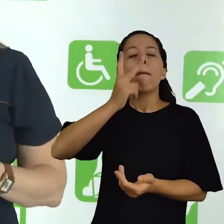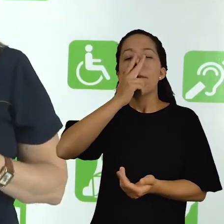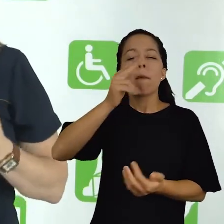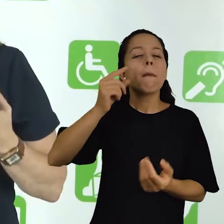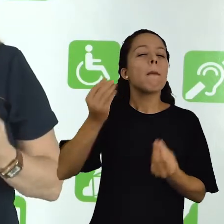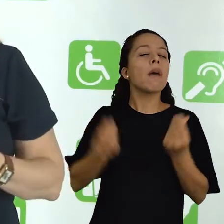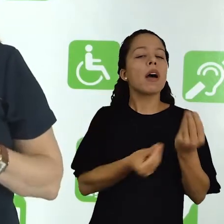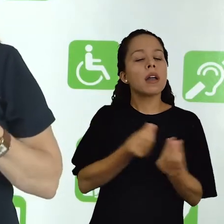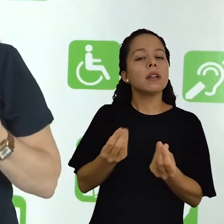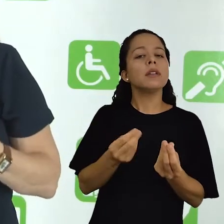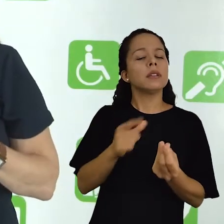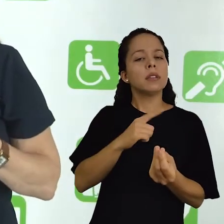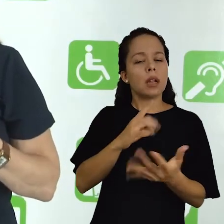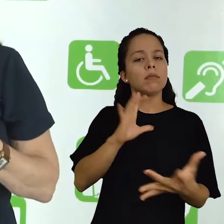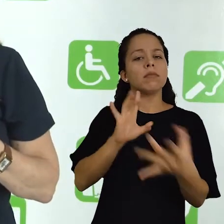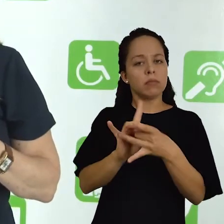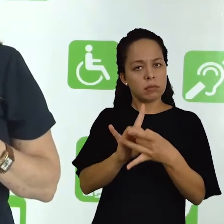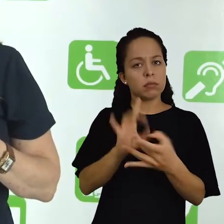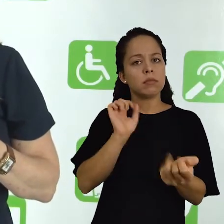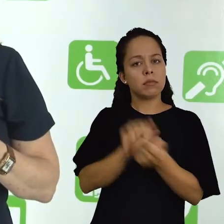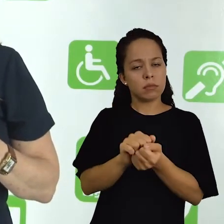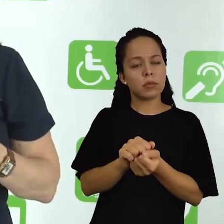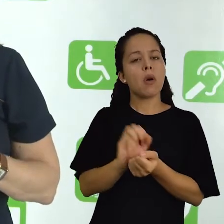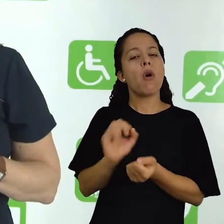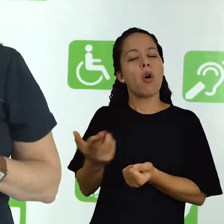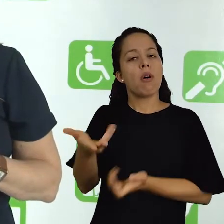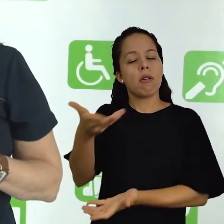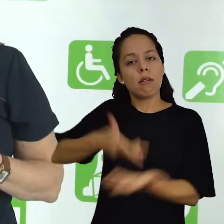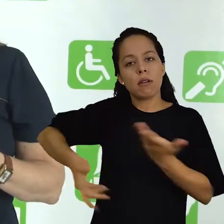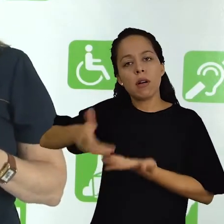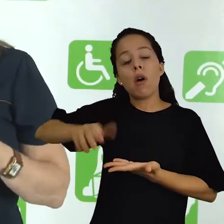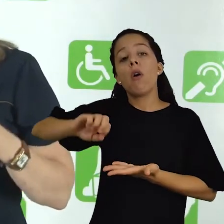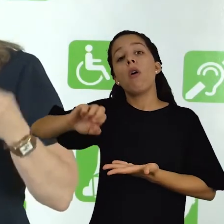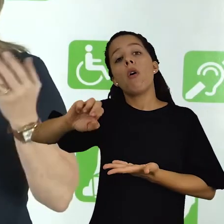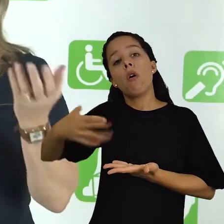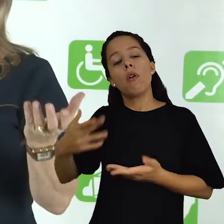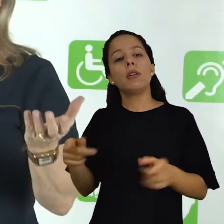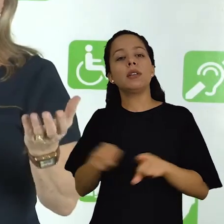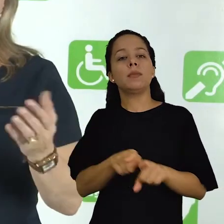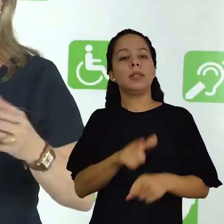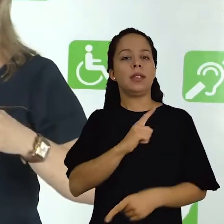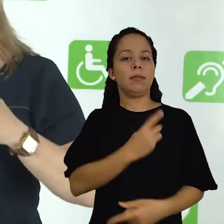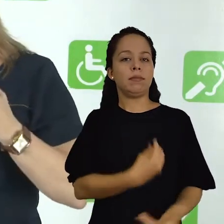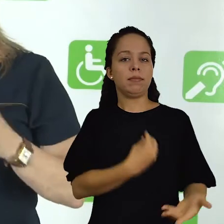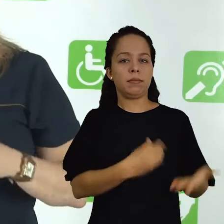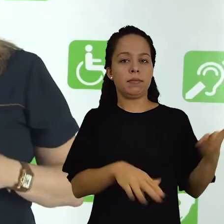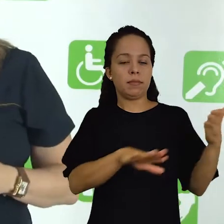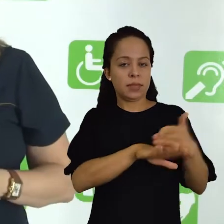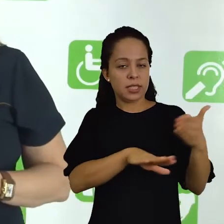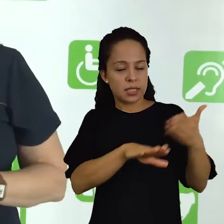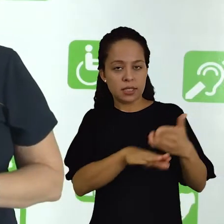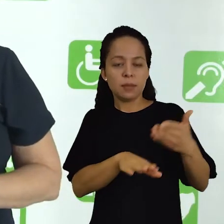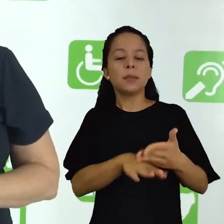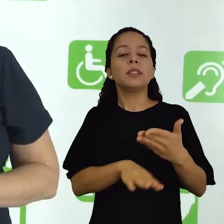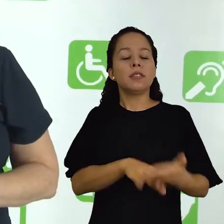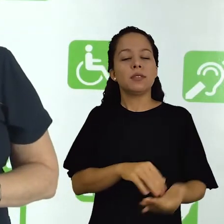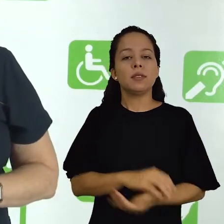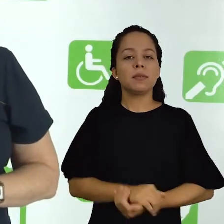eles estão de algum modo envolvidos ou de forma cooperativa ou de forma